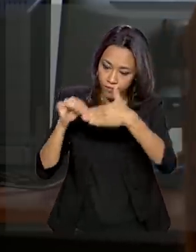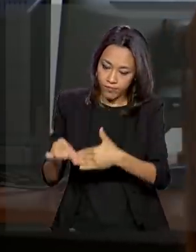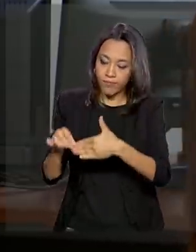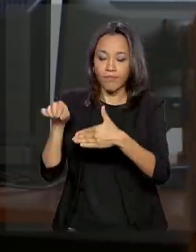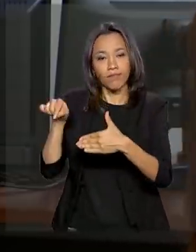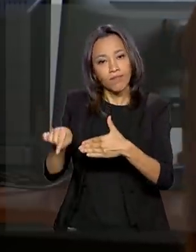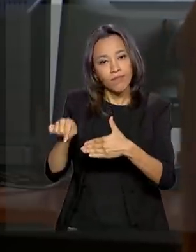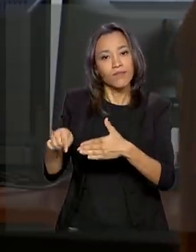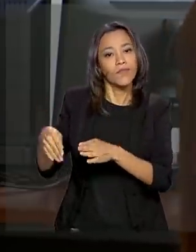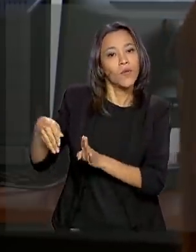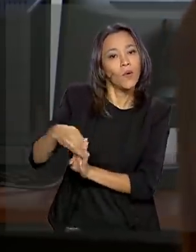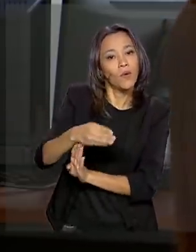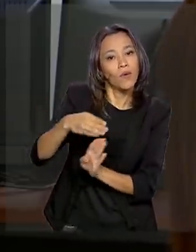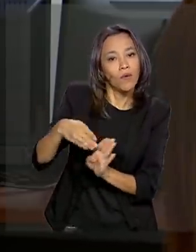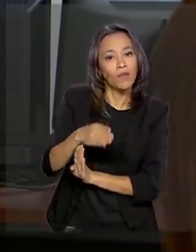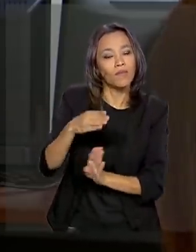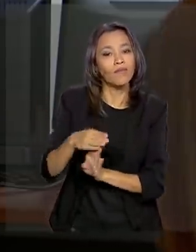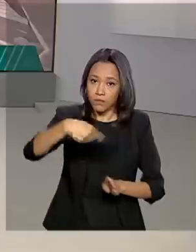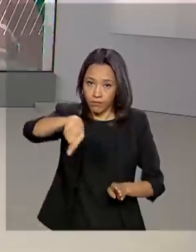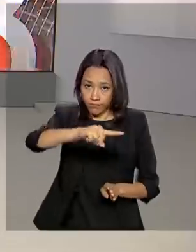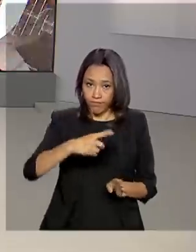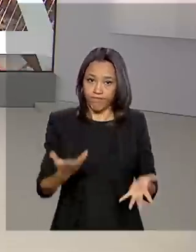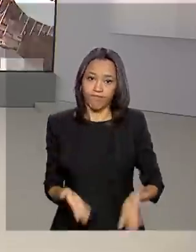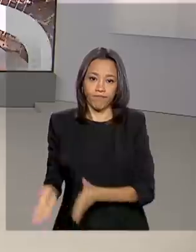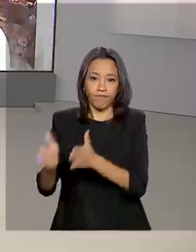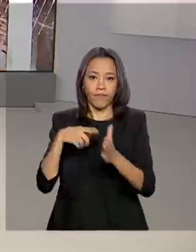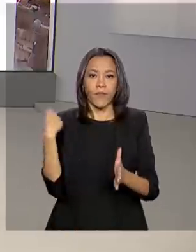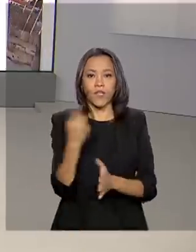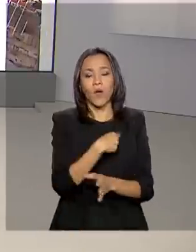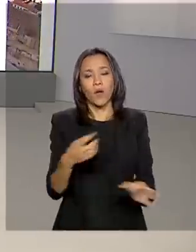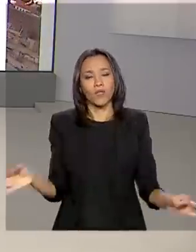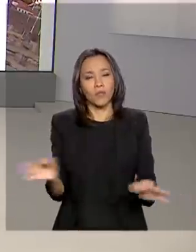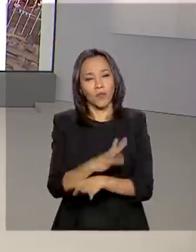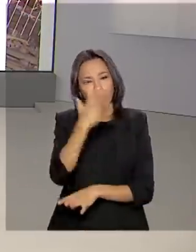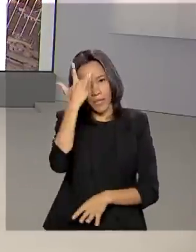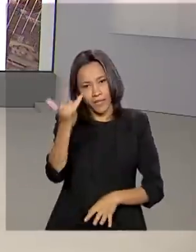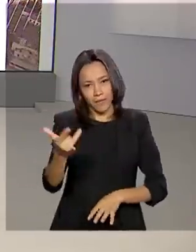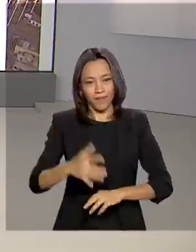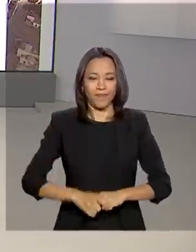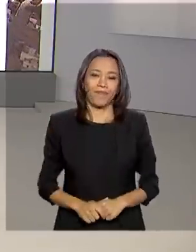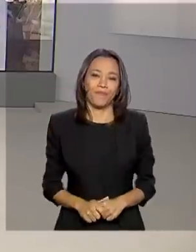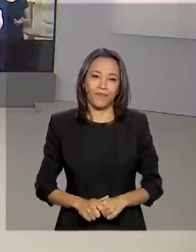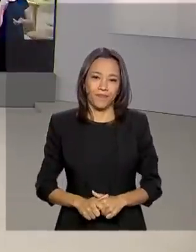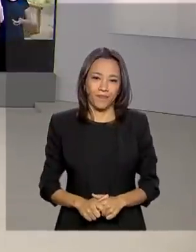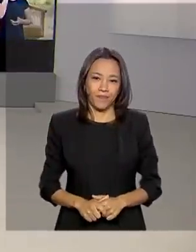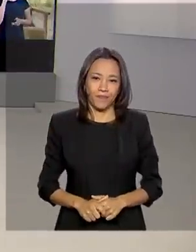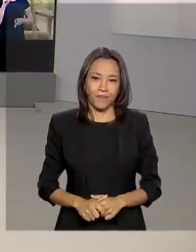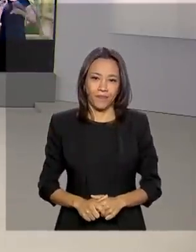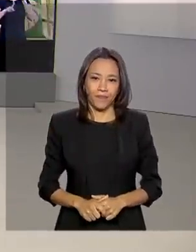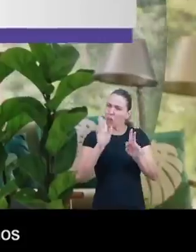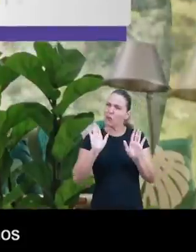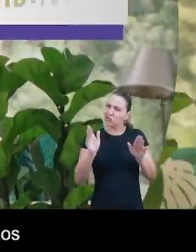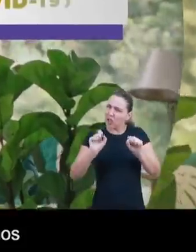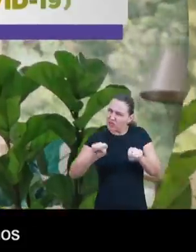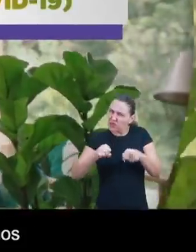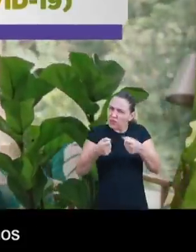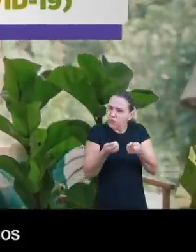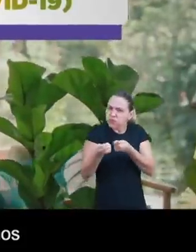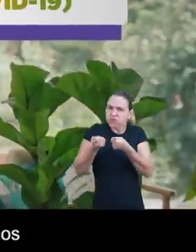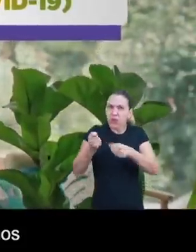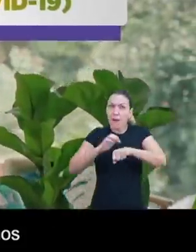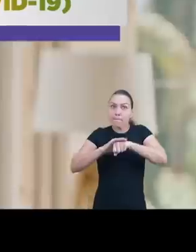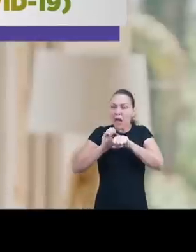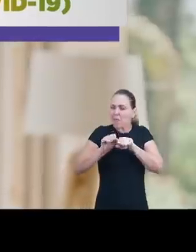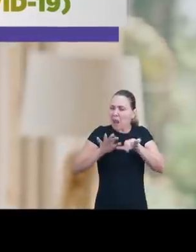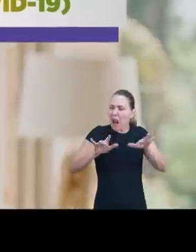coordenadas, supervisionadas nesse processo. A gente fica por aqui. Até amanhã. Pessoal, nós brasileiros já enfrentamos